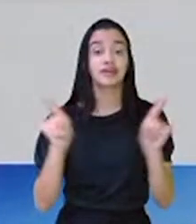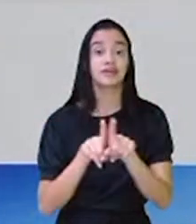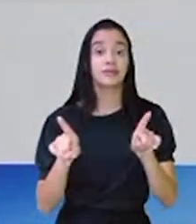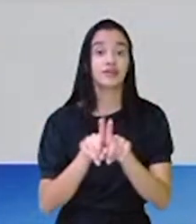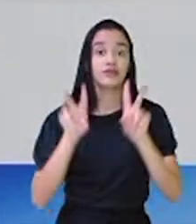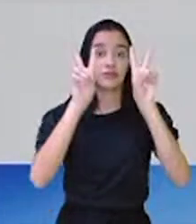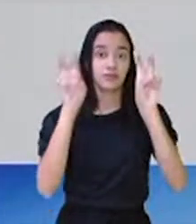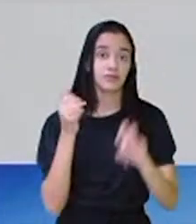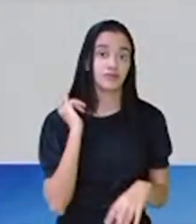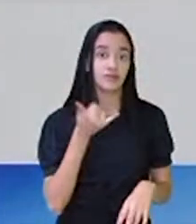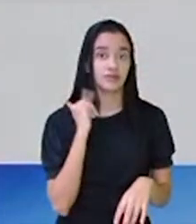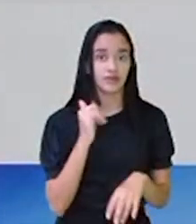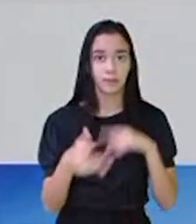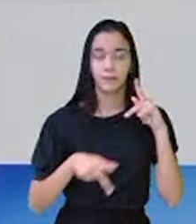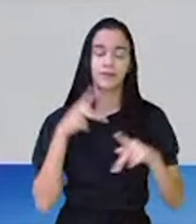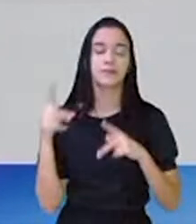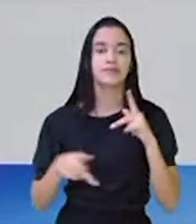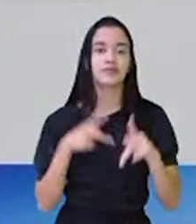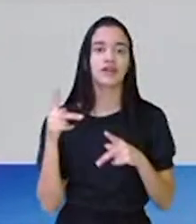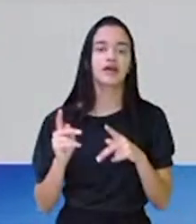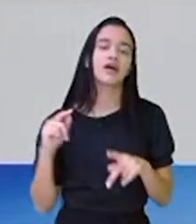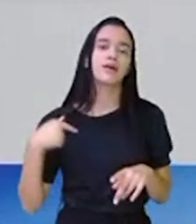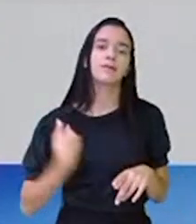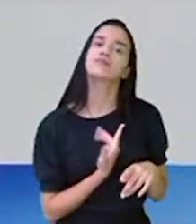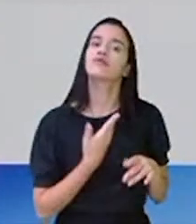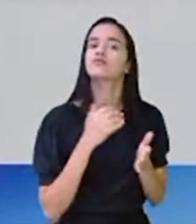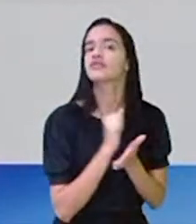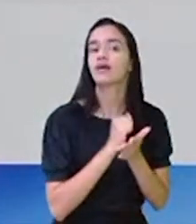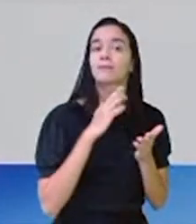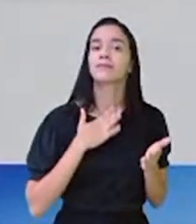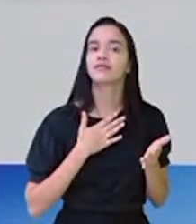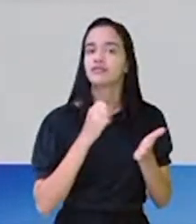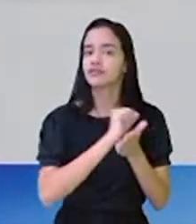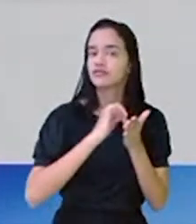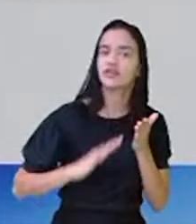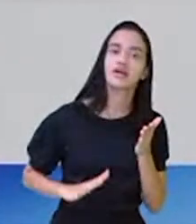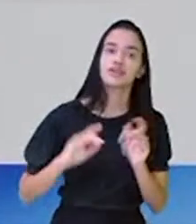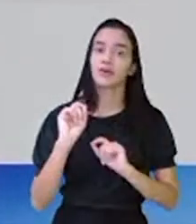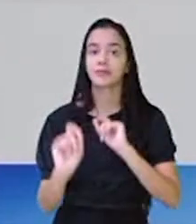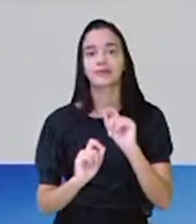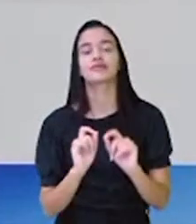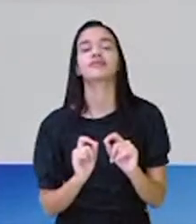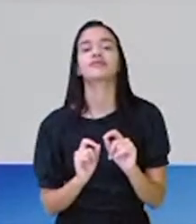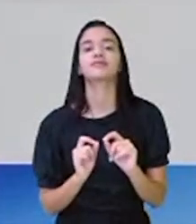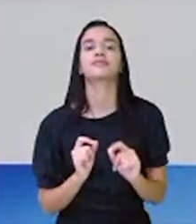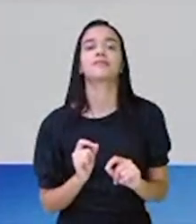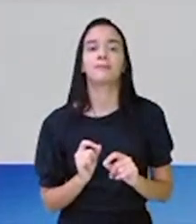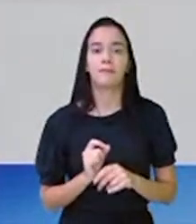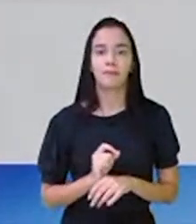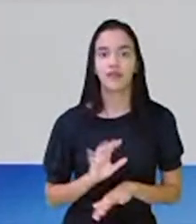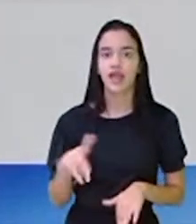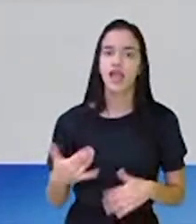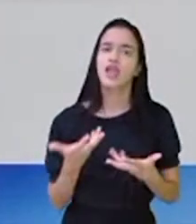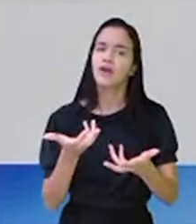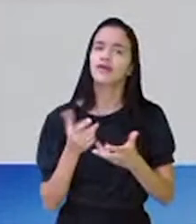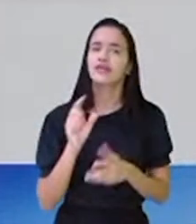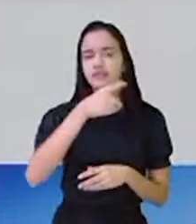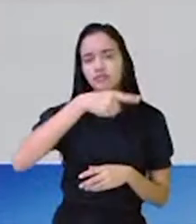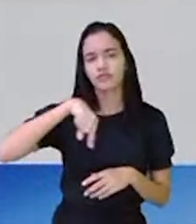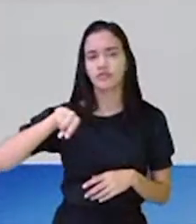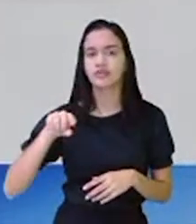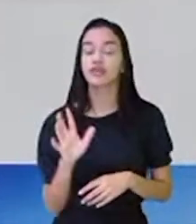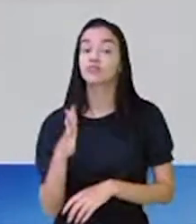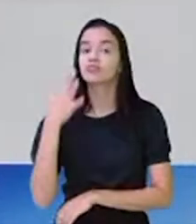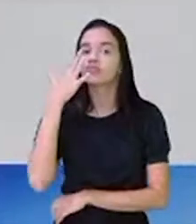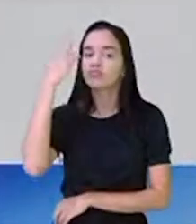tema os ditados populares, a minha atividade não podia ser diferente, tá? Eu quero que vocês